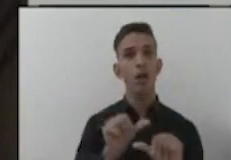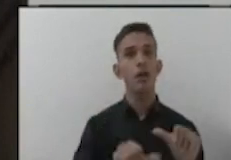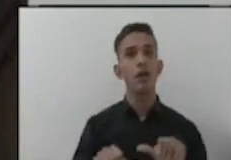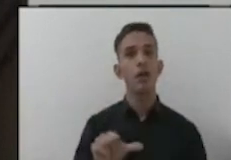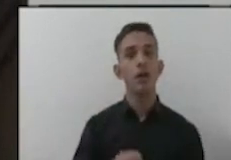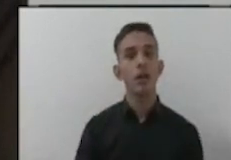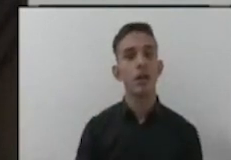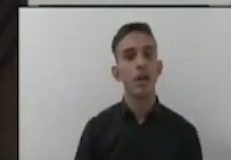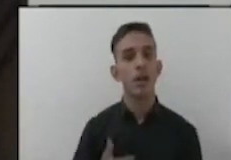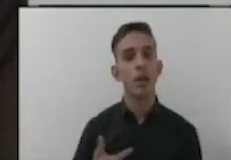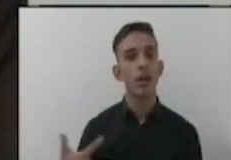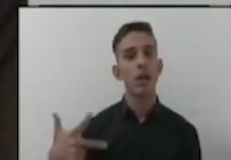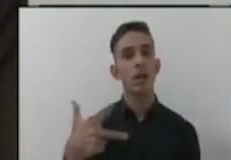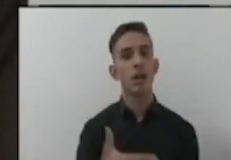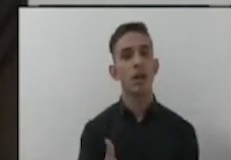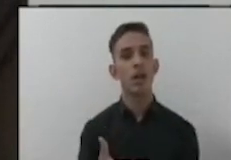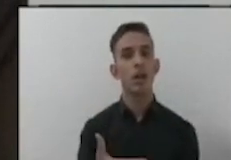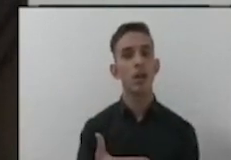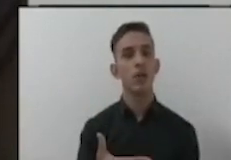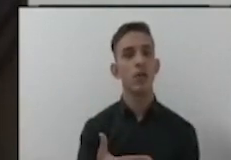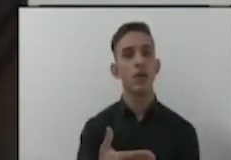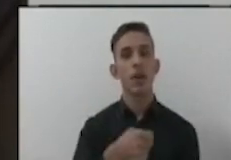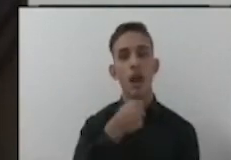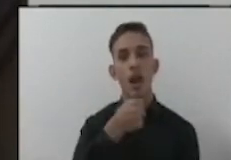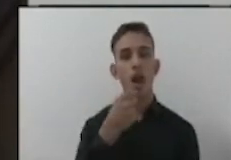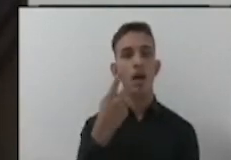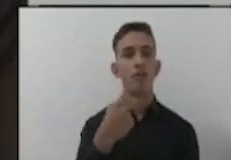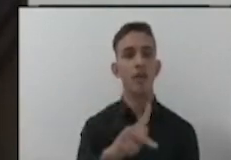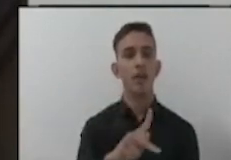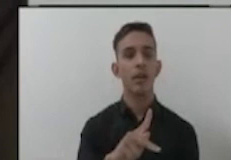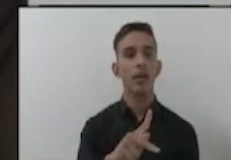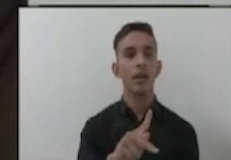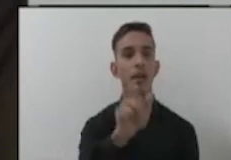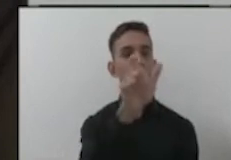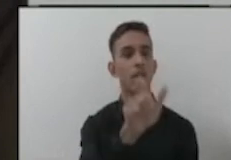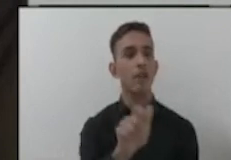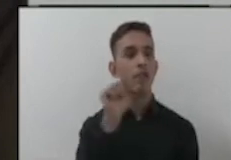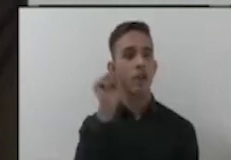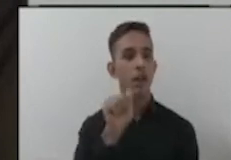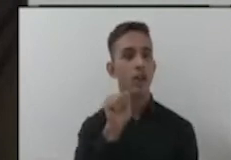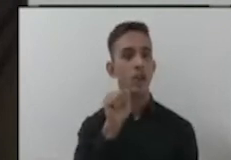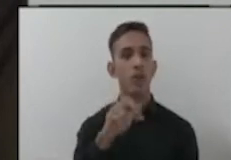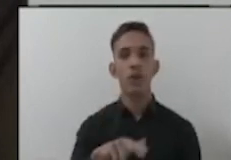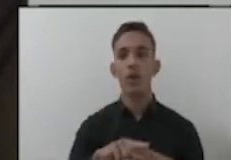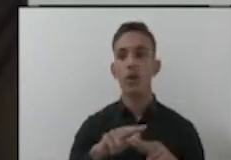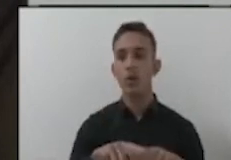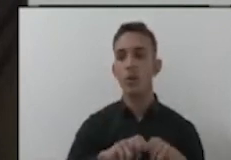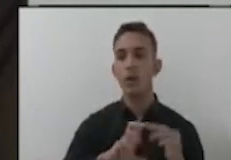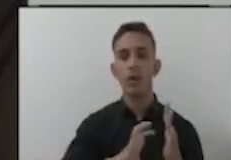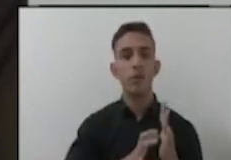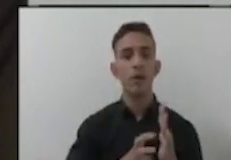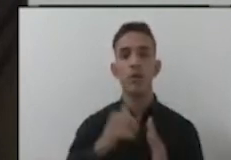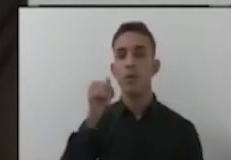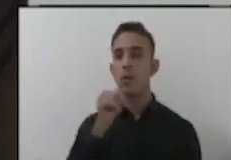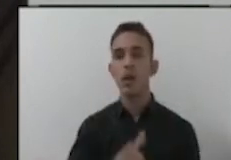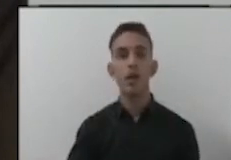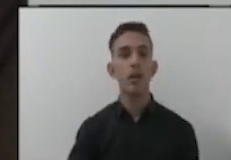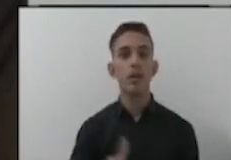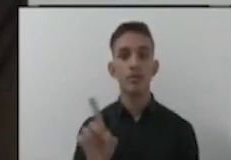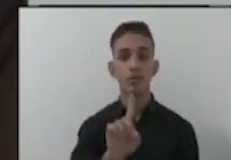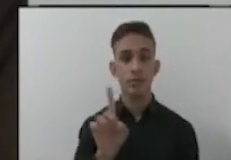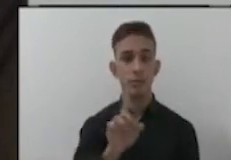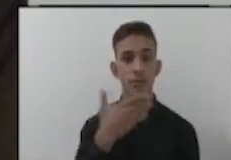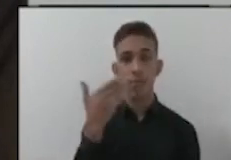que eu cortei a fala da vereadora, porque a vereadora é isso, foi a vereadora é aquilo, por causa de partido, por causa de ser mulher, por causa de... Aqui ninguém